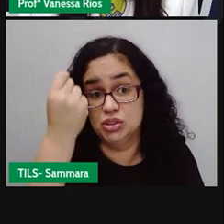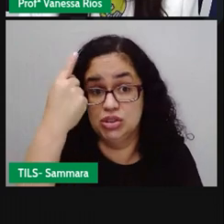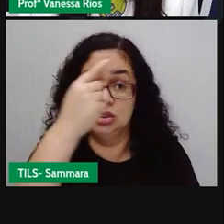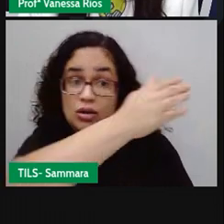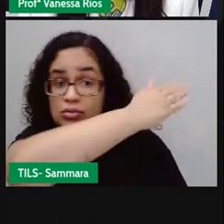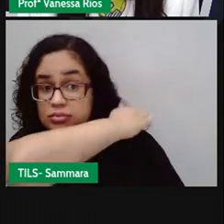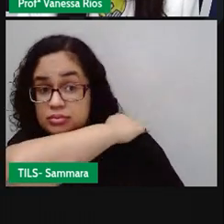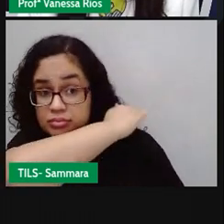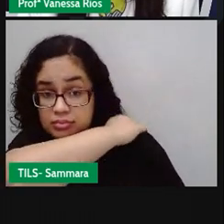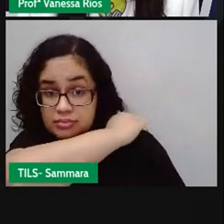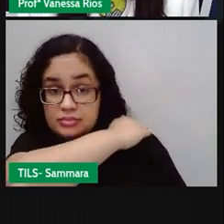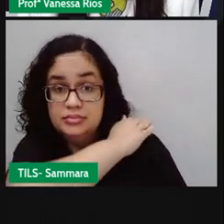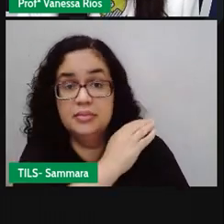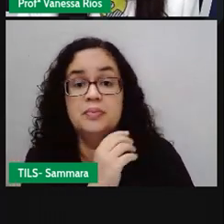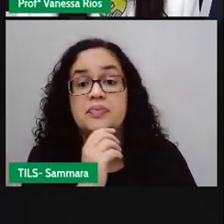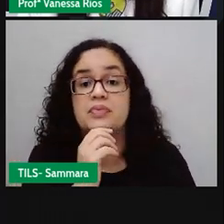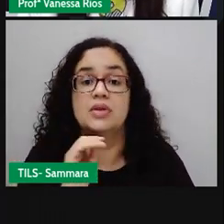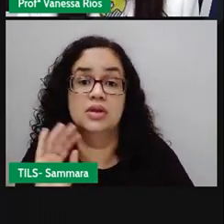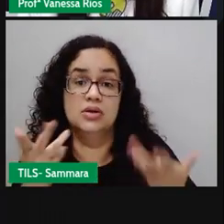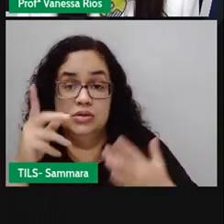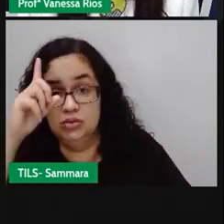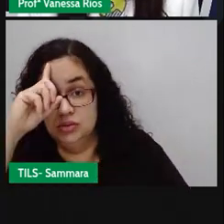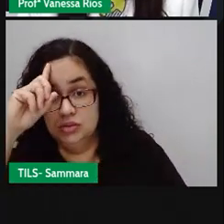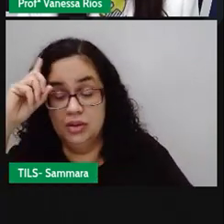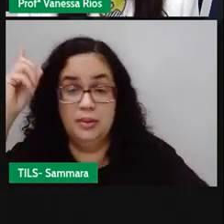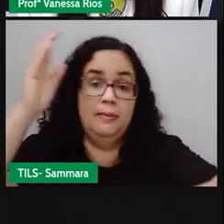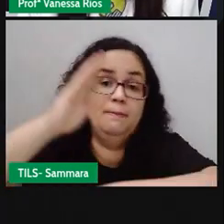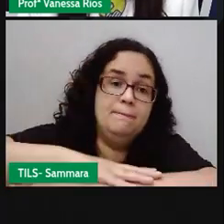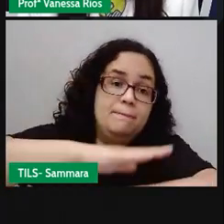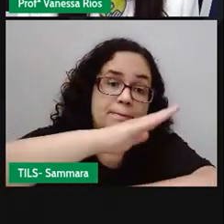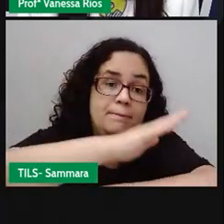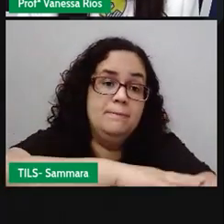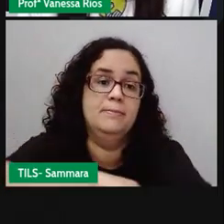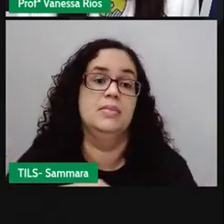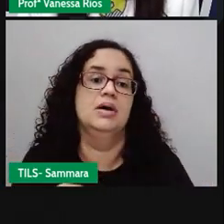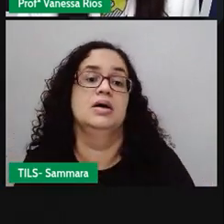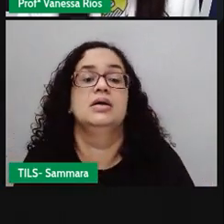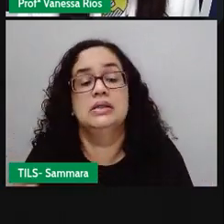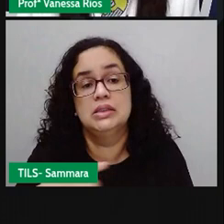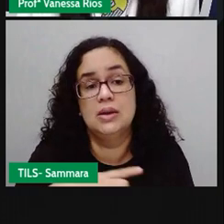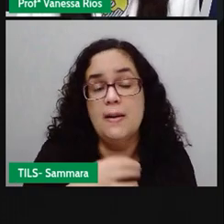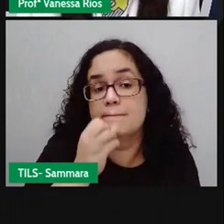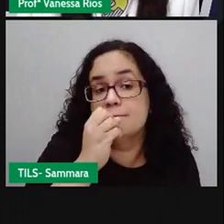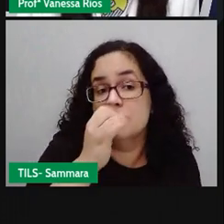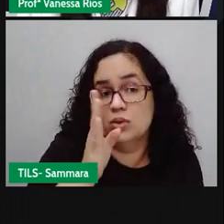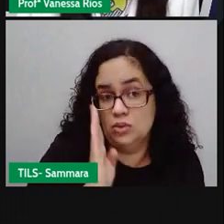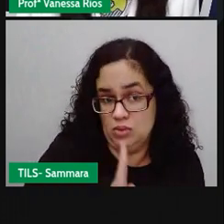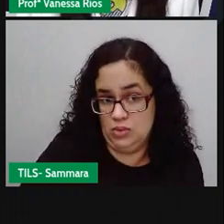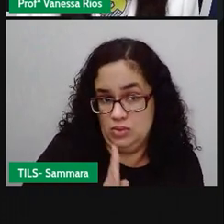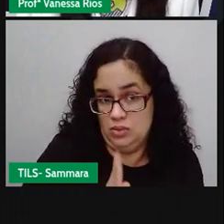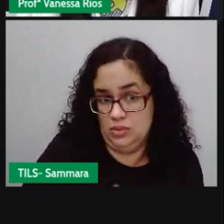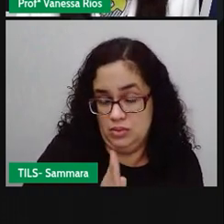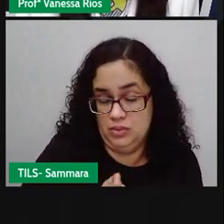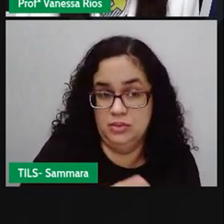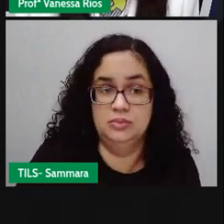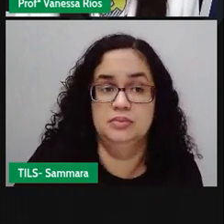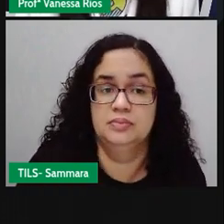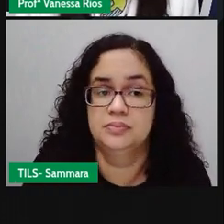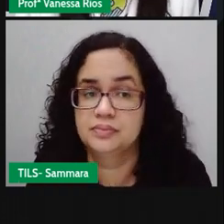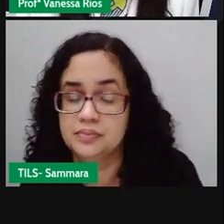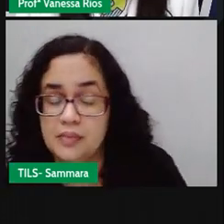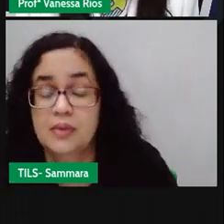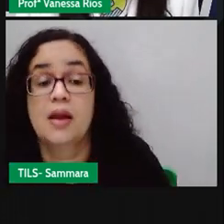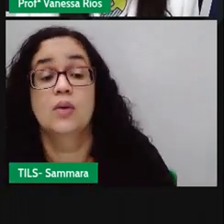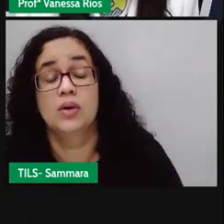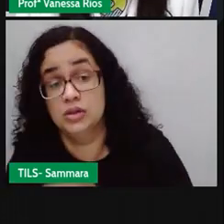costas. É uma homenagem de Deus a este sapinho atrevido, mas de bom coração. O